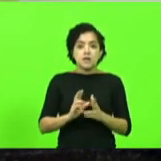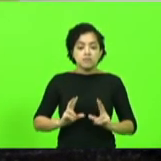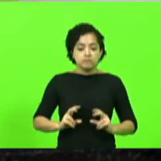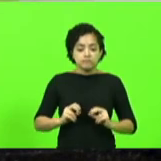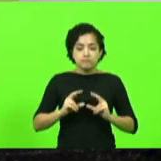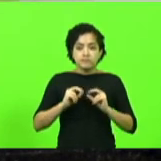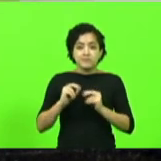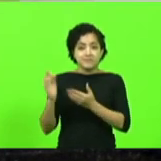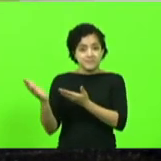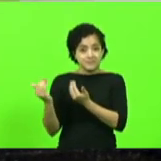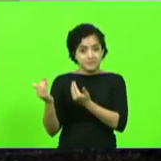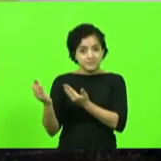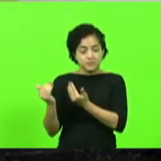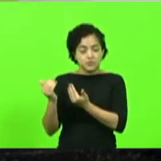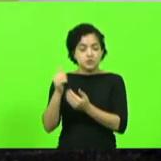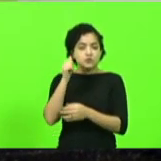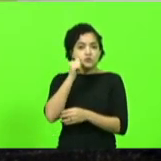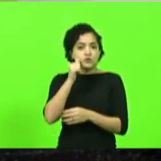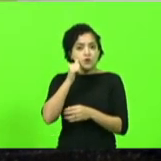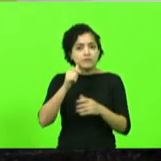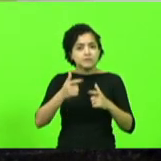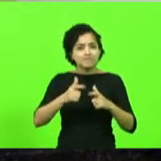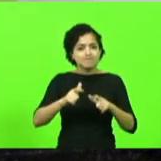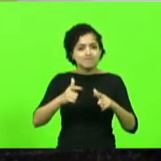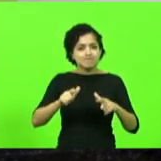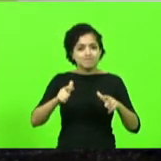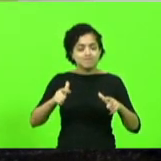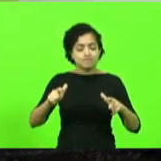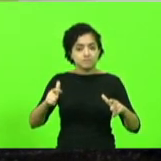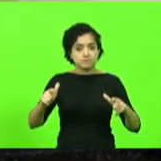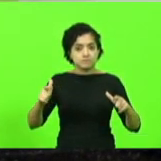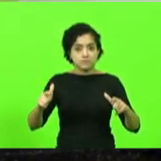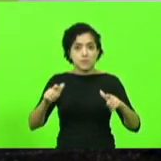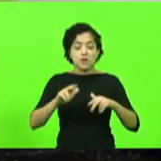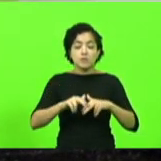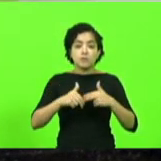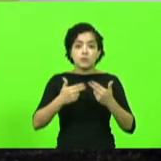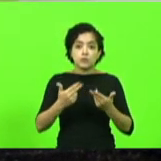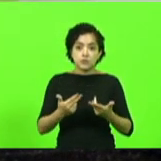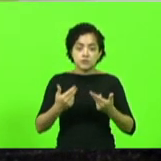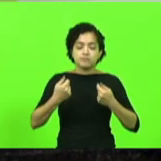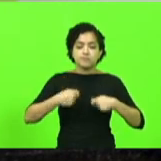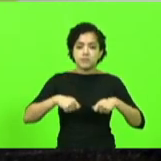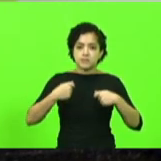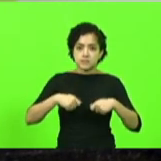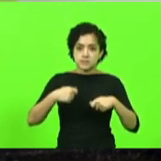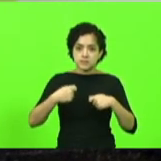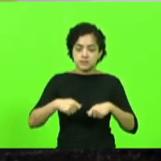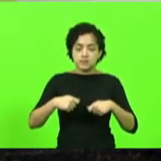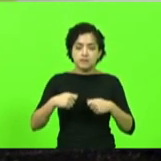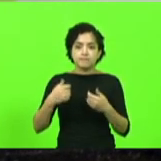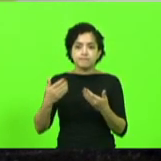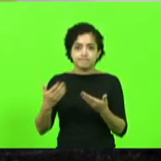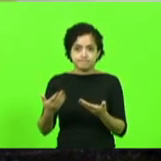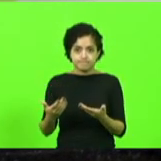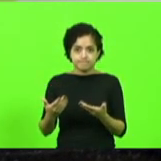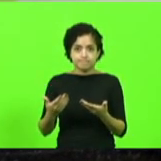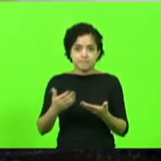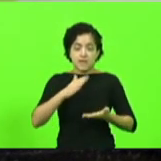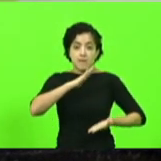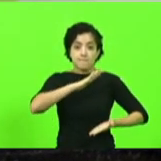jovens está crescendo muito, por isso, a necessidade da mamografia.